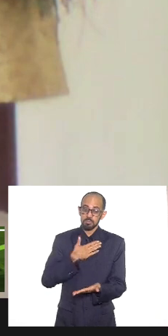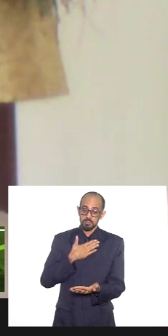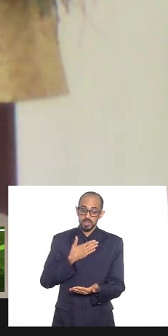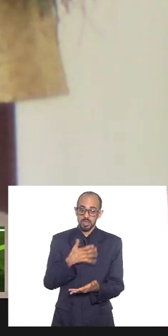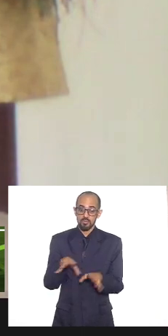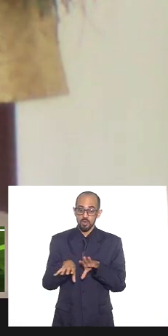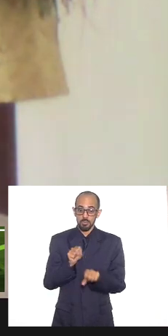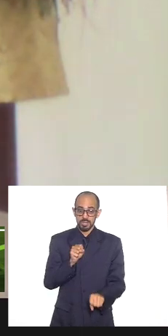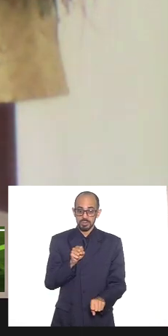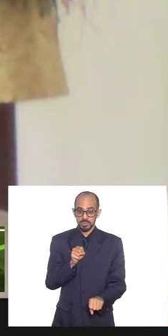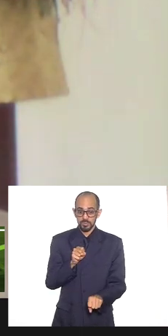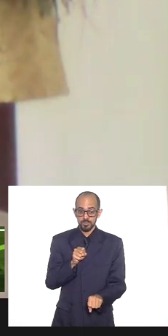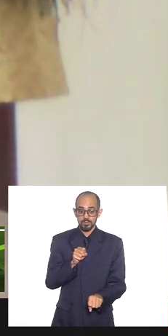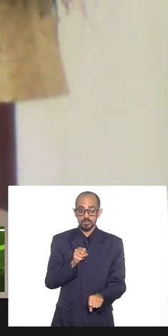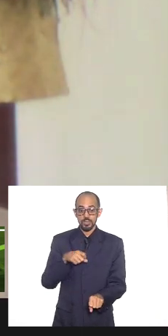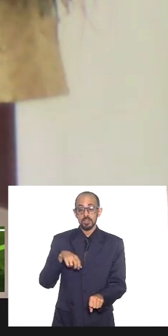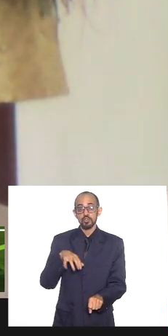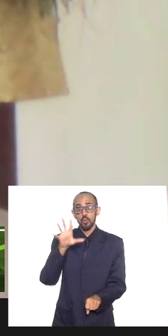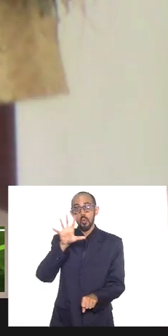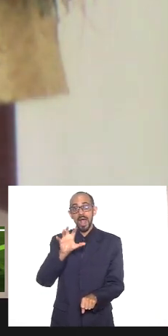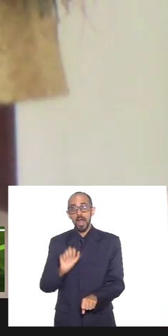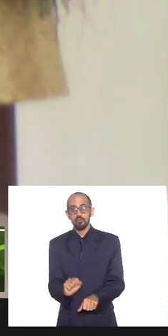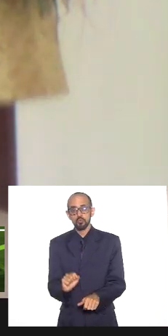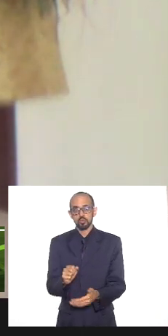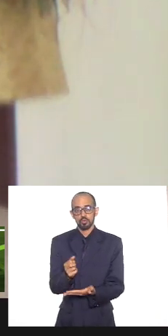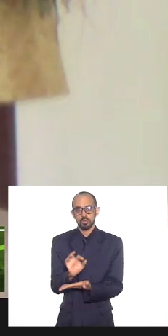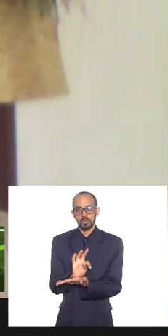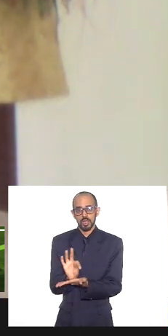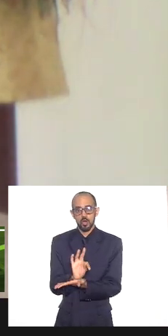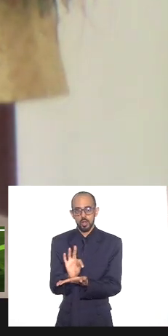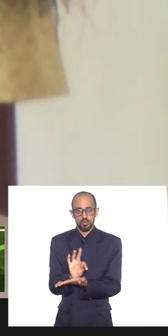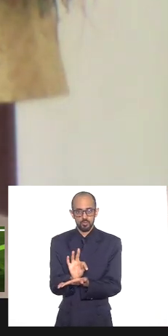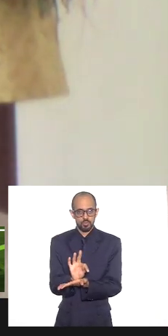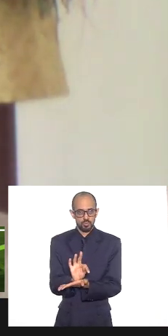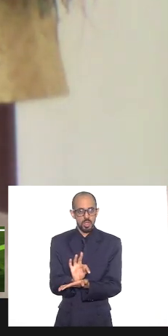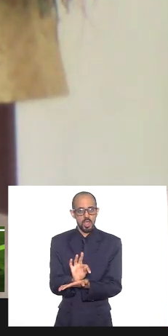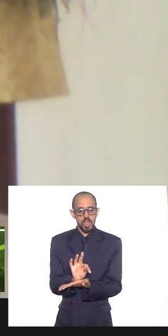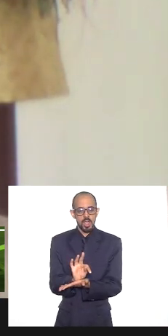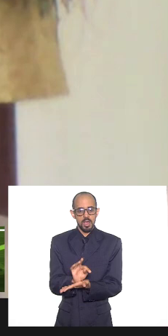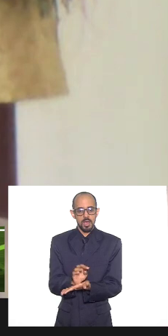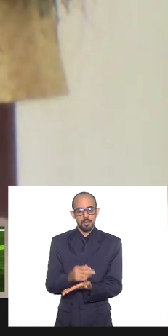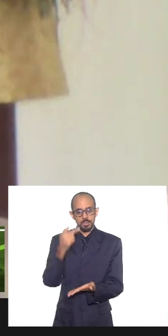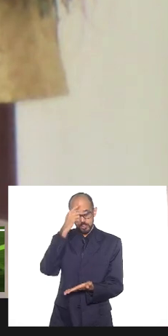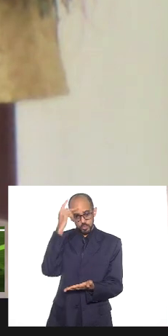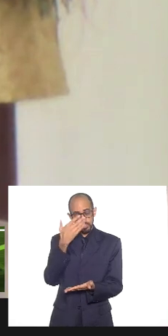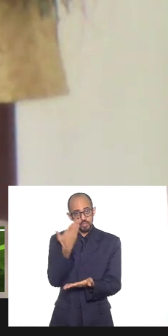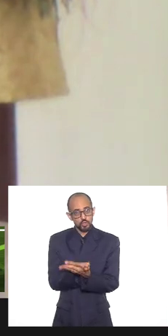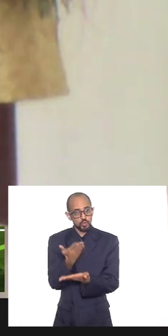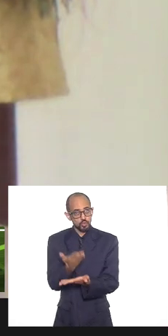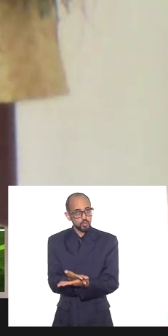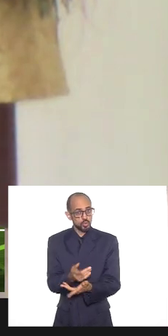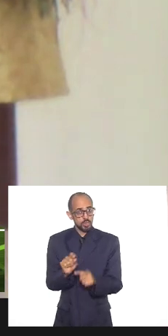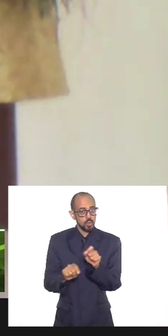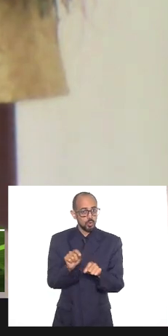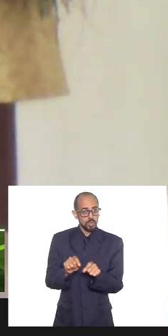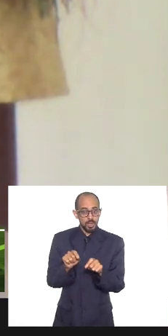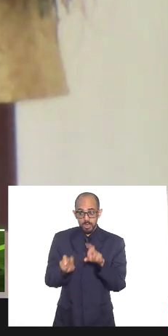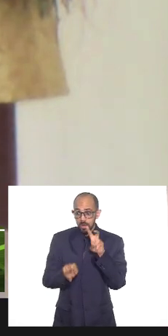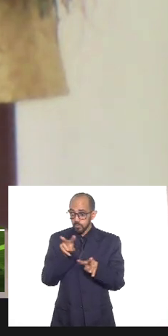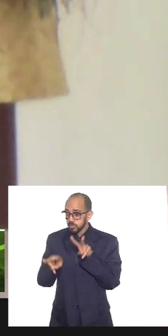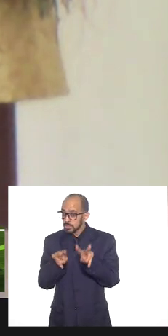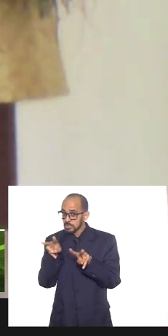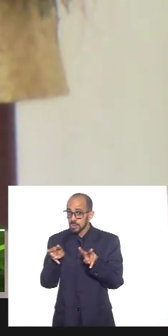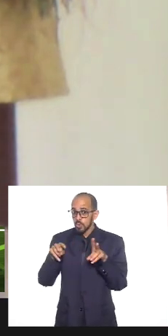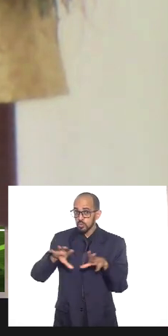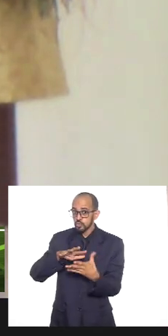qualifico como um afro-teólogo, alguém que está estudando, percebendo que visão de mundo é essa, que